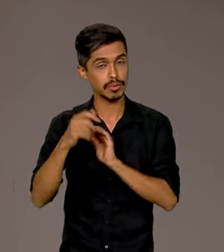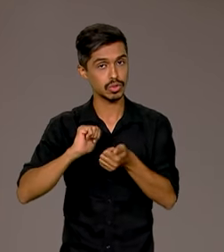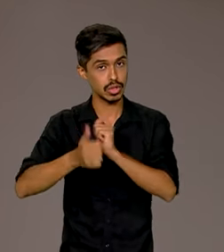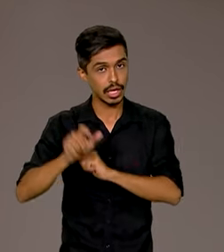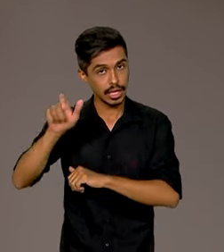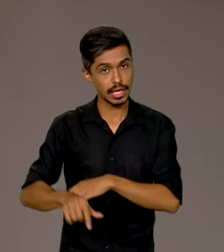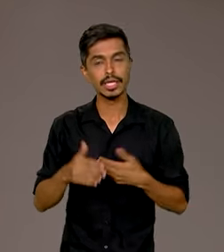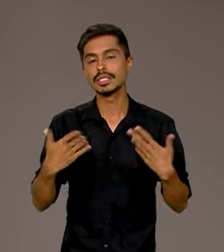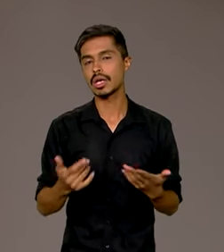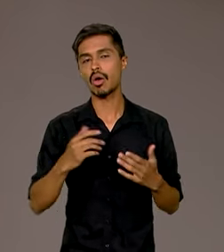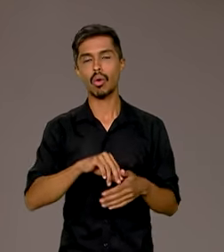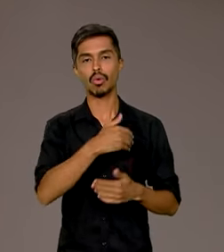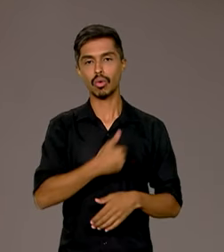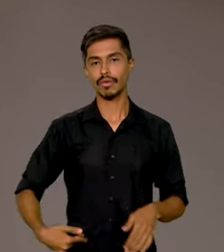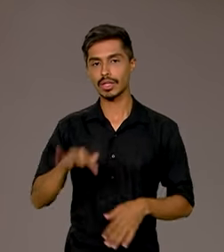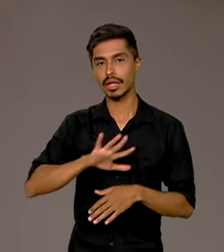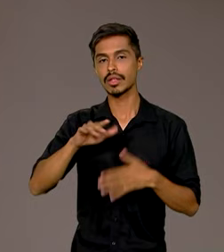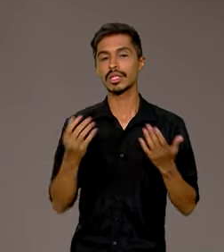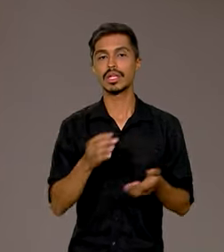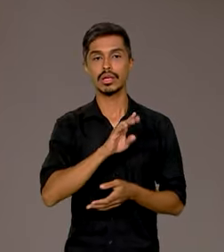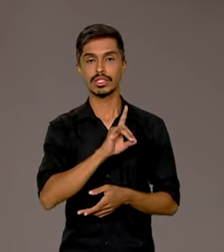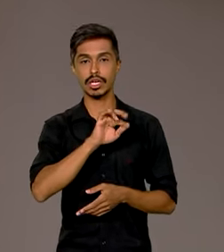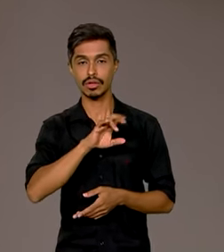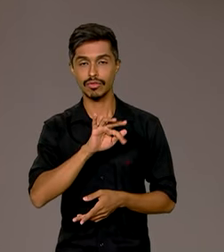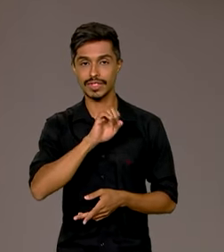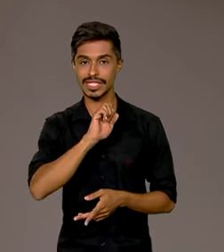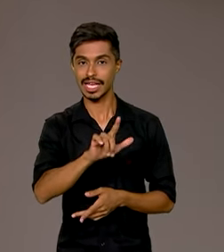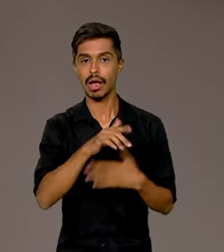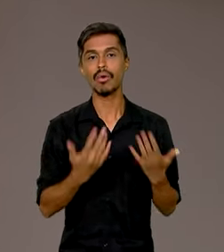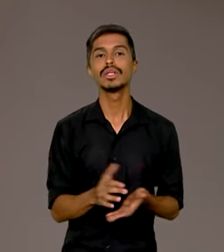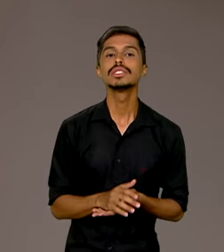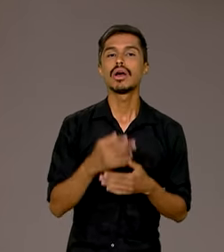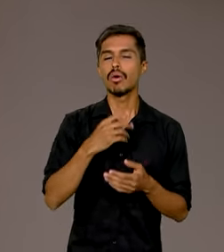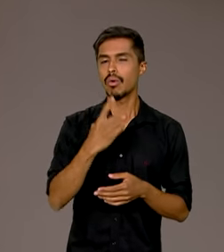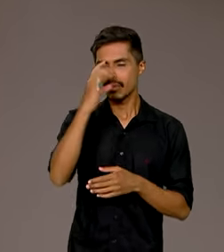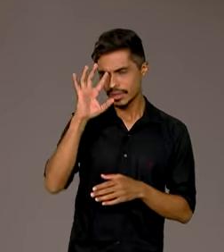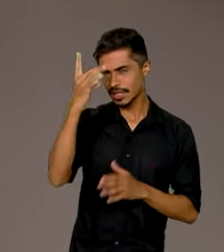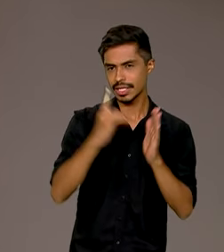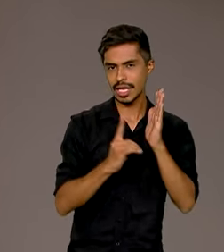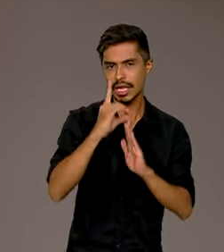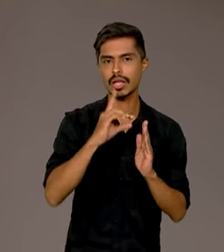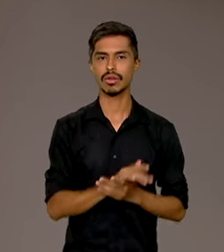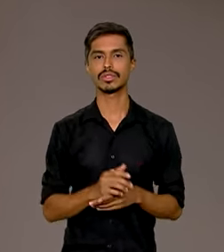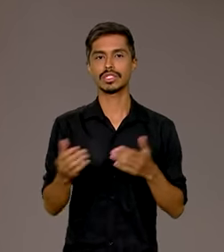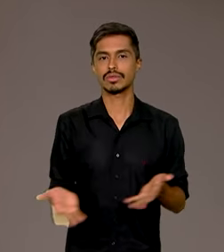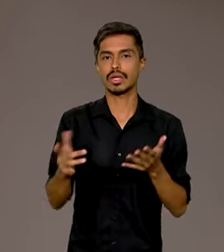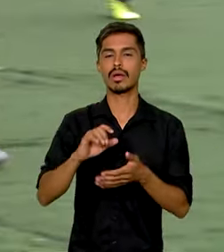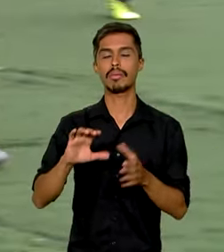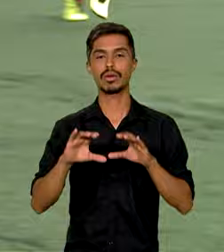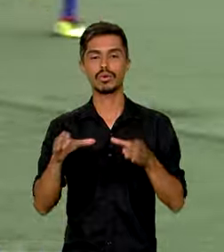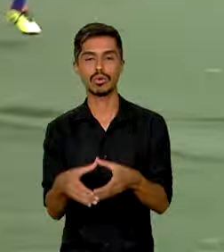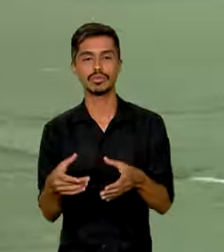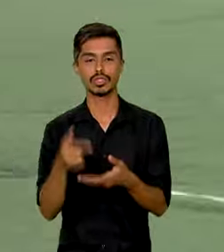o governo publicou nesta sexta-feira, no Diário Oficial da União, um decreto que institui a Rede de Desenvolvimento do Esporte.